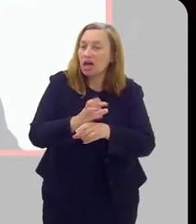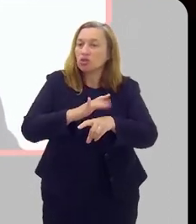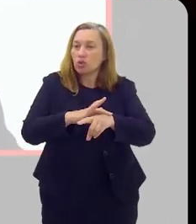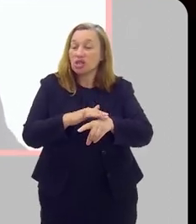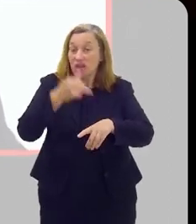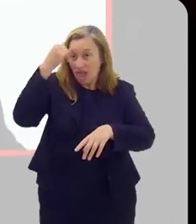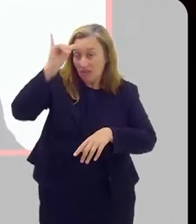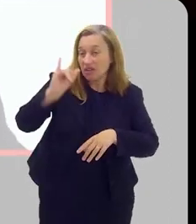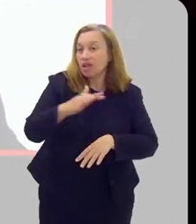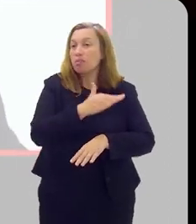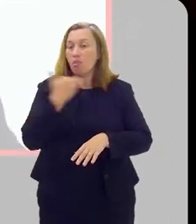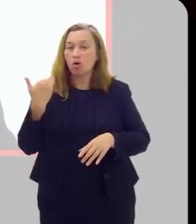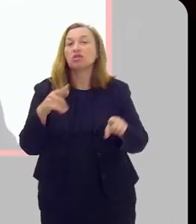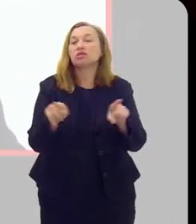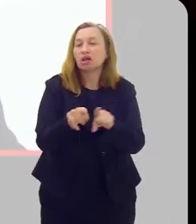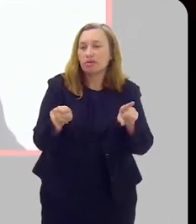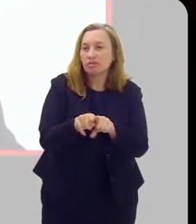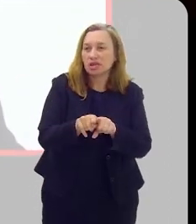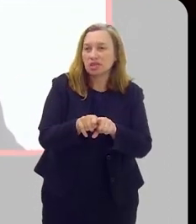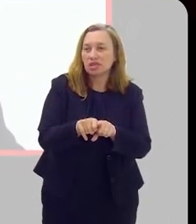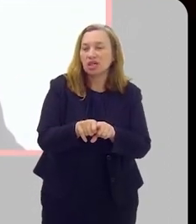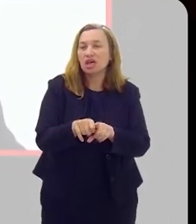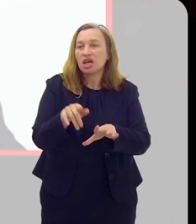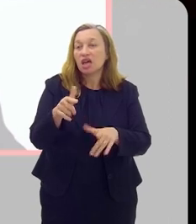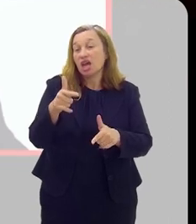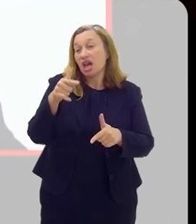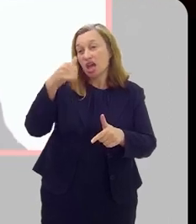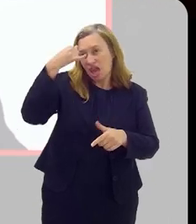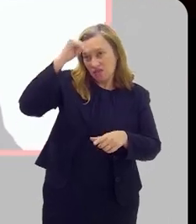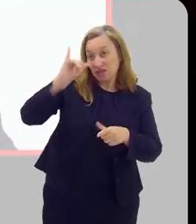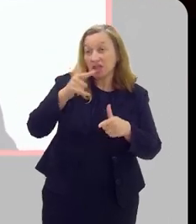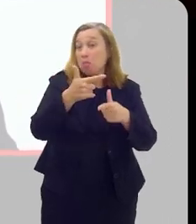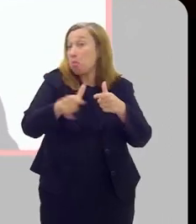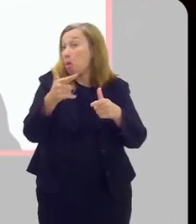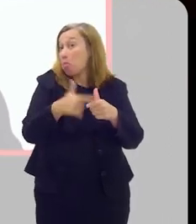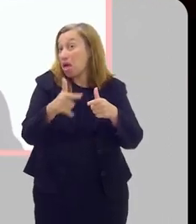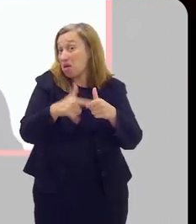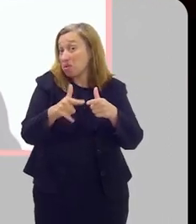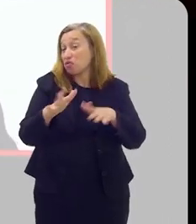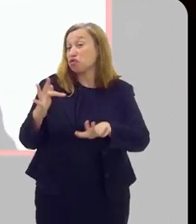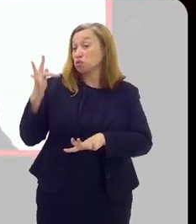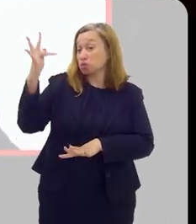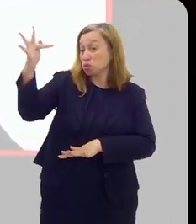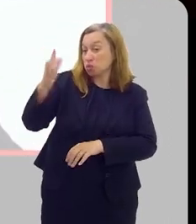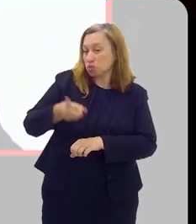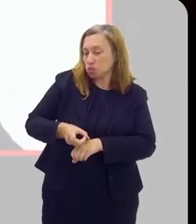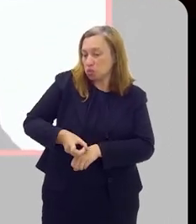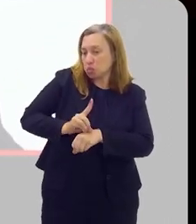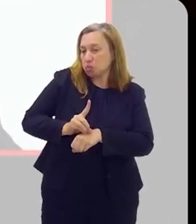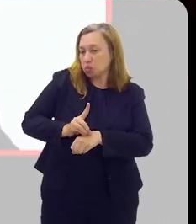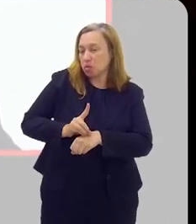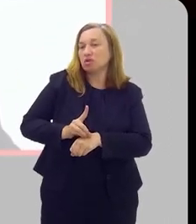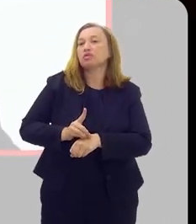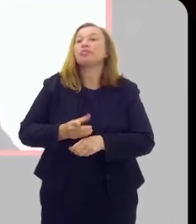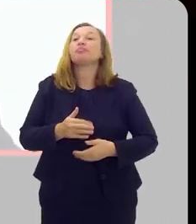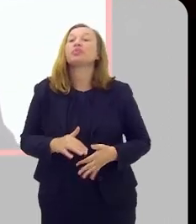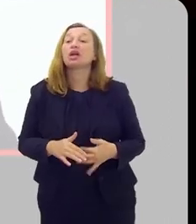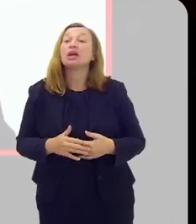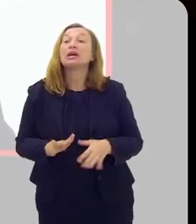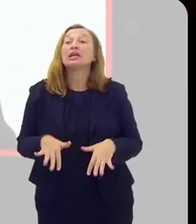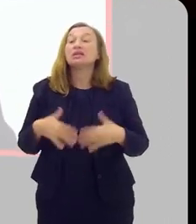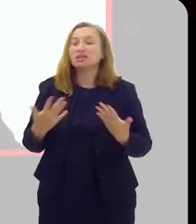a gente evita as mortes e evita também as metástases, que é quando o câncer espalha e a gente perde a chance de cura, né?